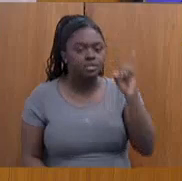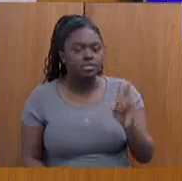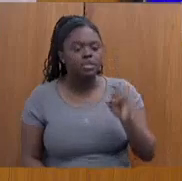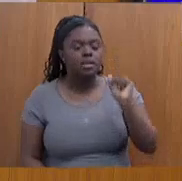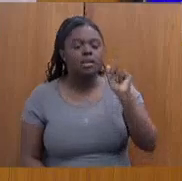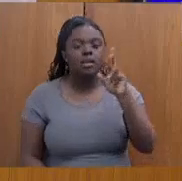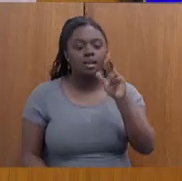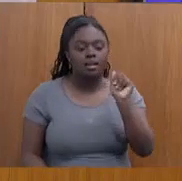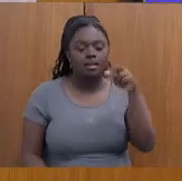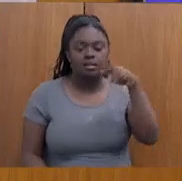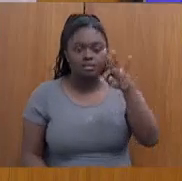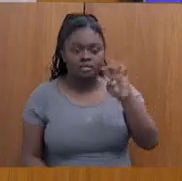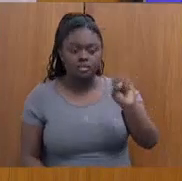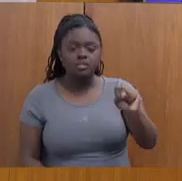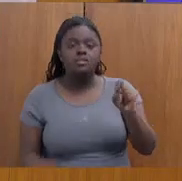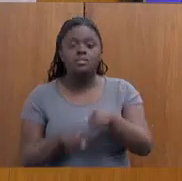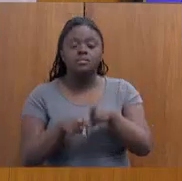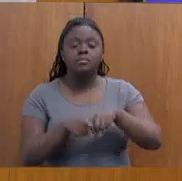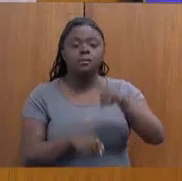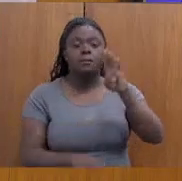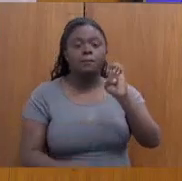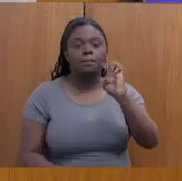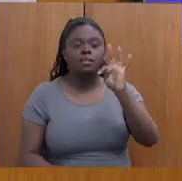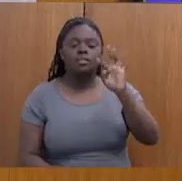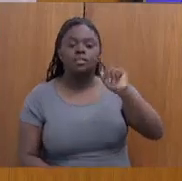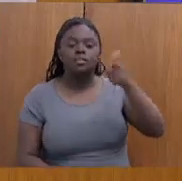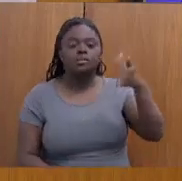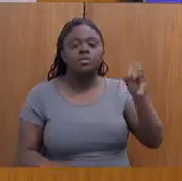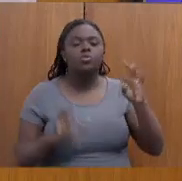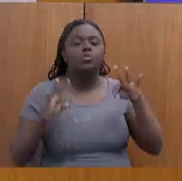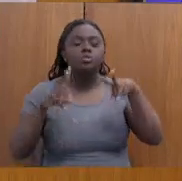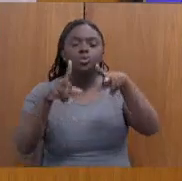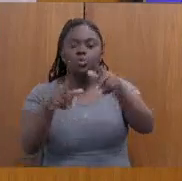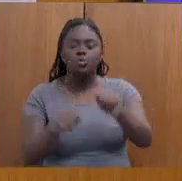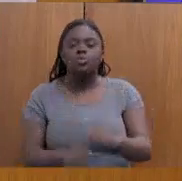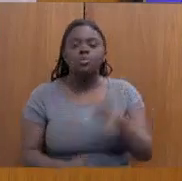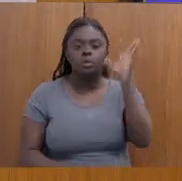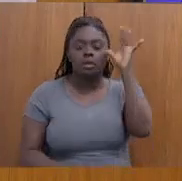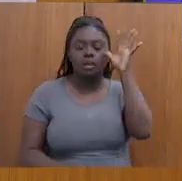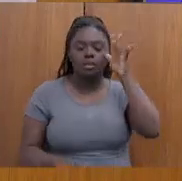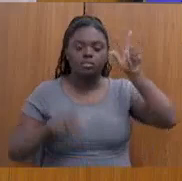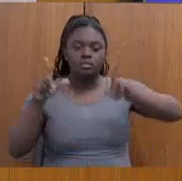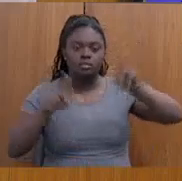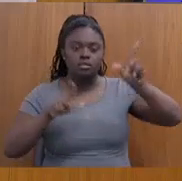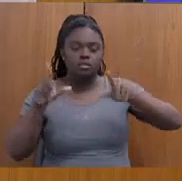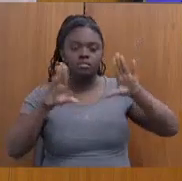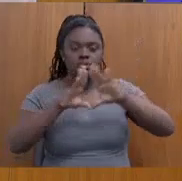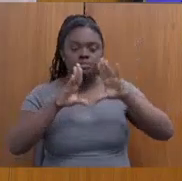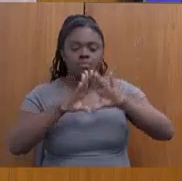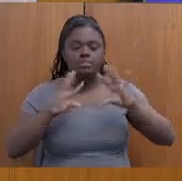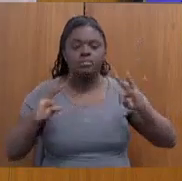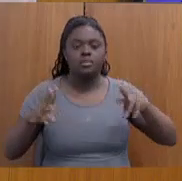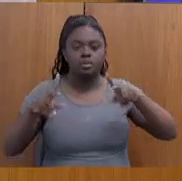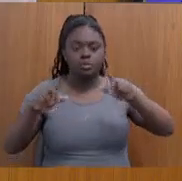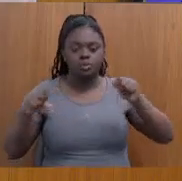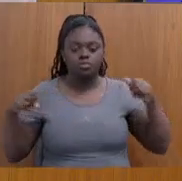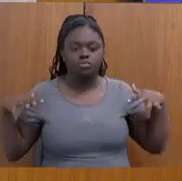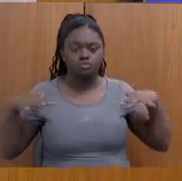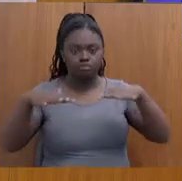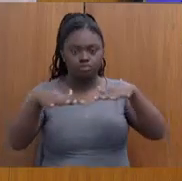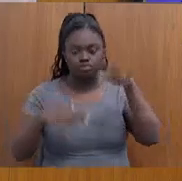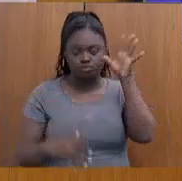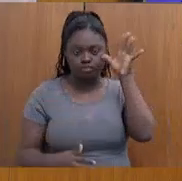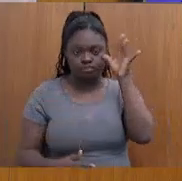Betão. E bom dia a todos que nos ouvem através da TV Assembleia e a todos que estão na plateia aqui nos assistindo.